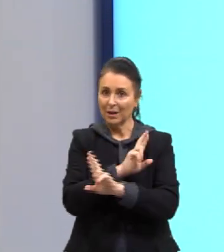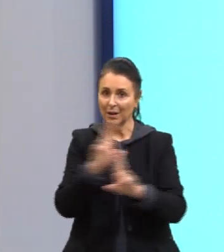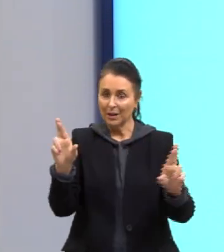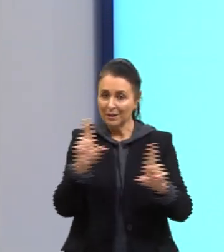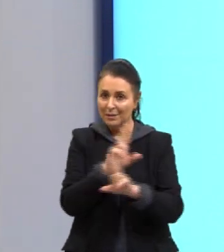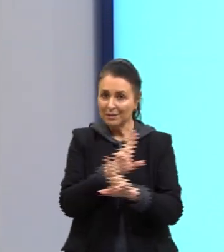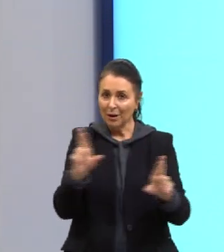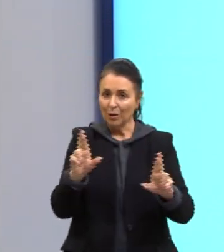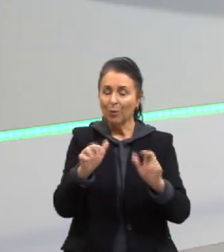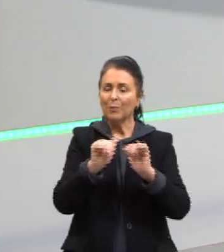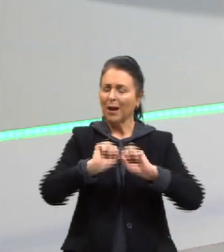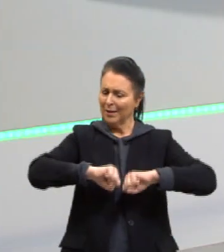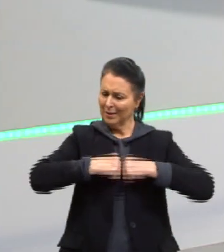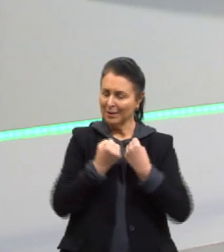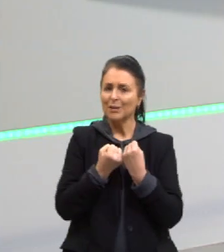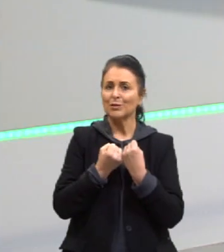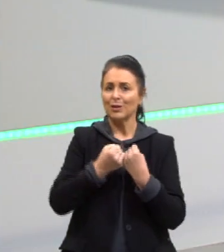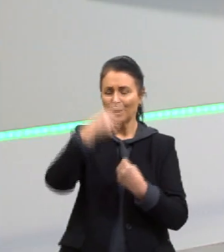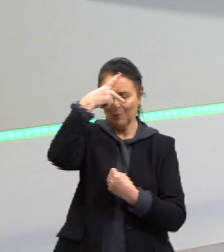gravitacional.